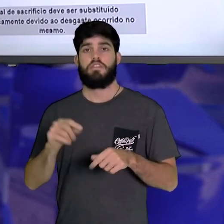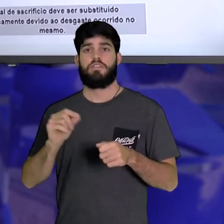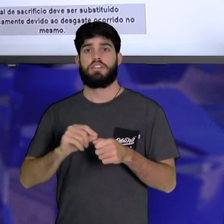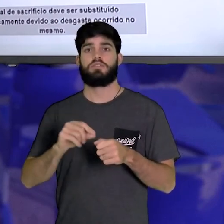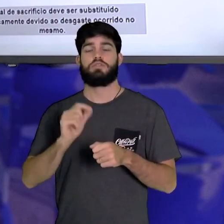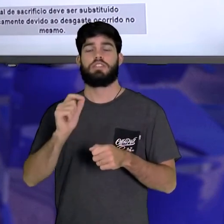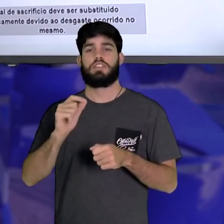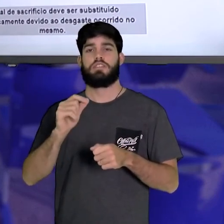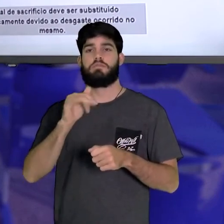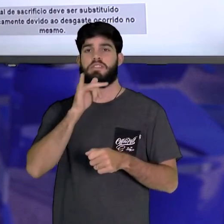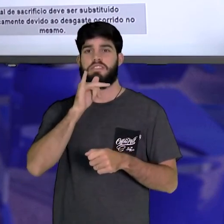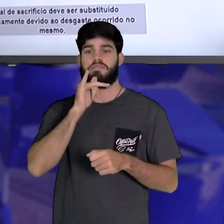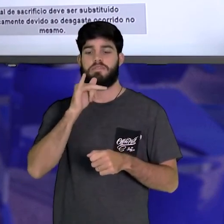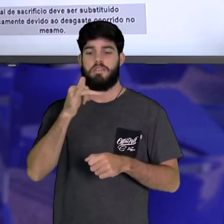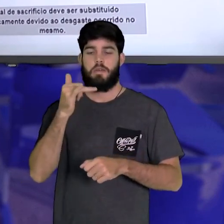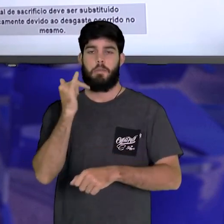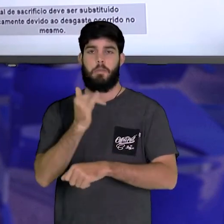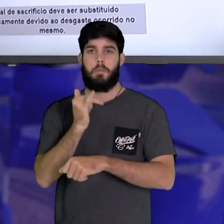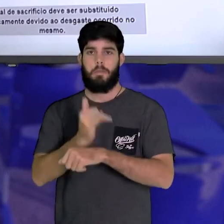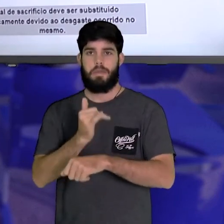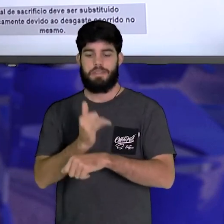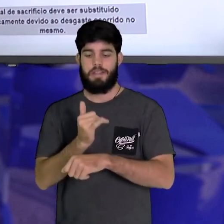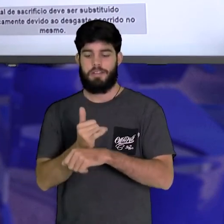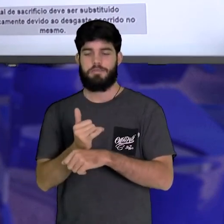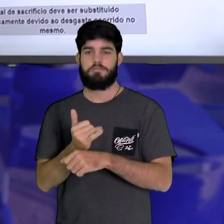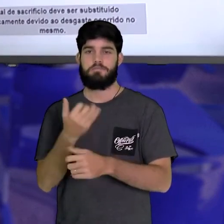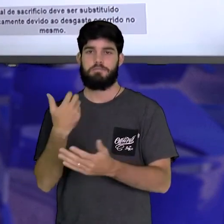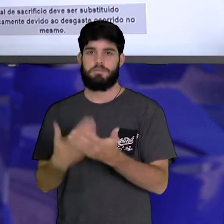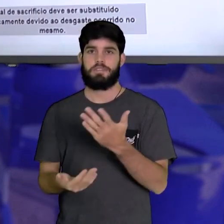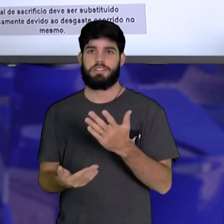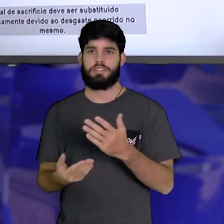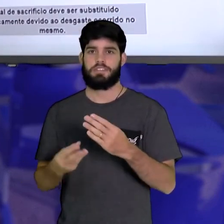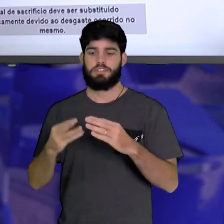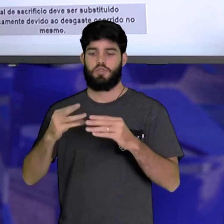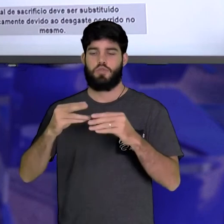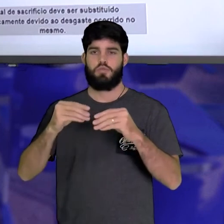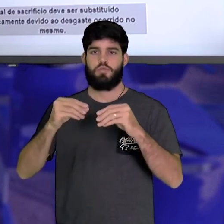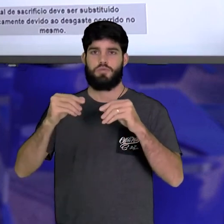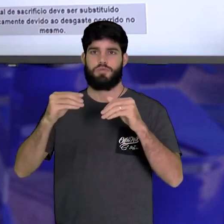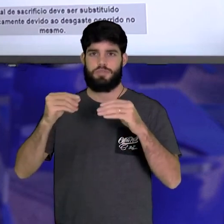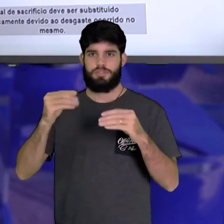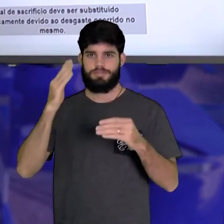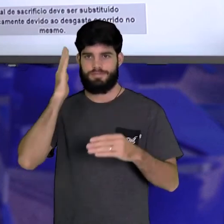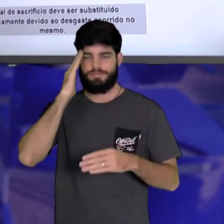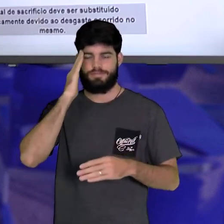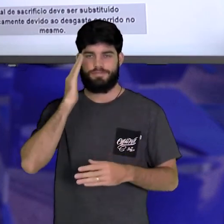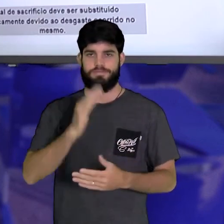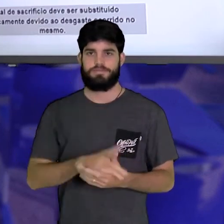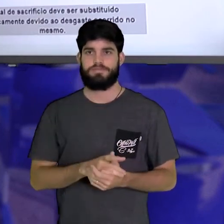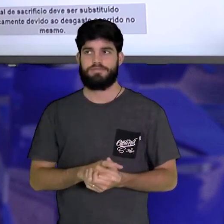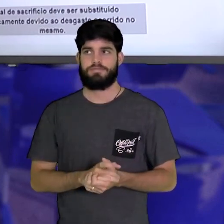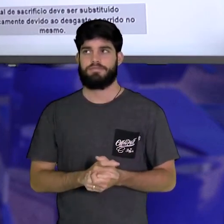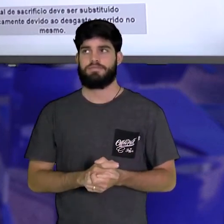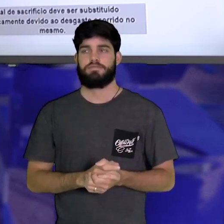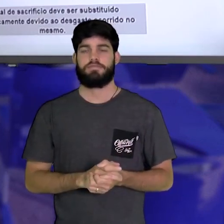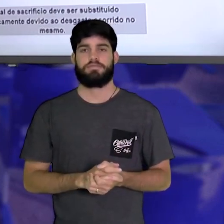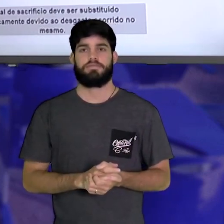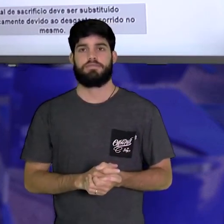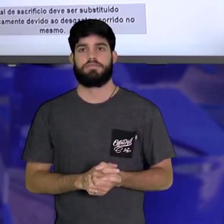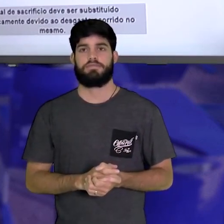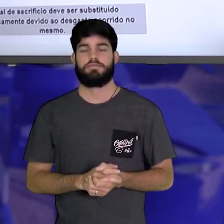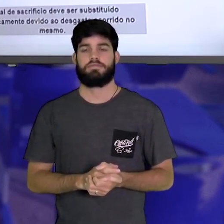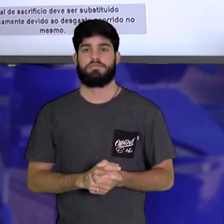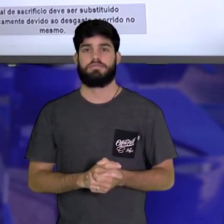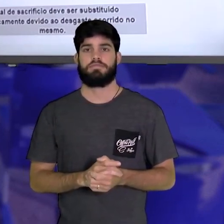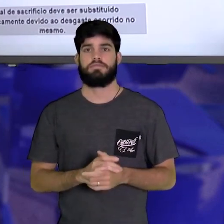que objetos metálicos percam elétrons e sejam corroídos. Muito bem, a proteção contra